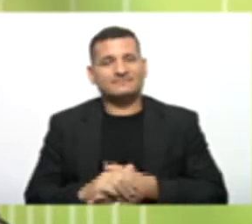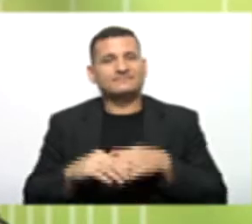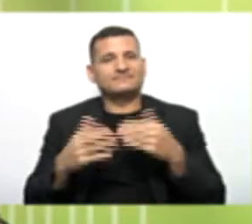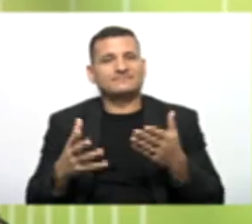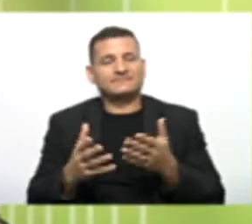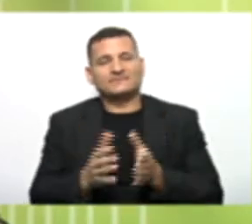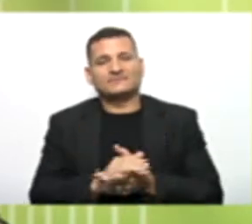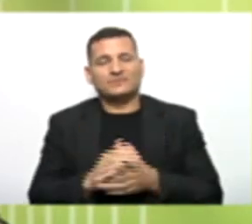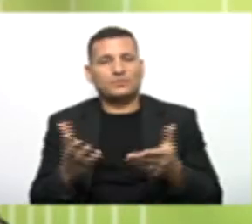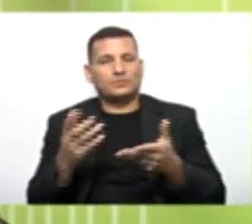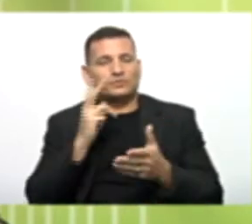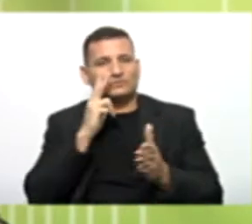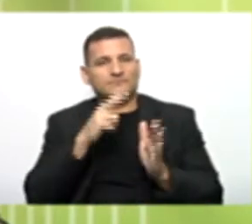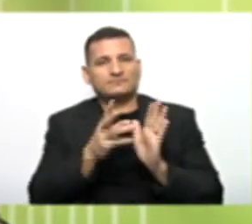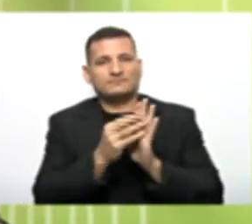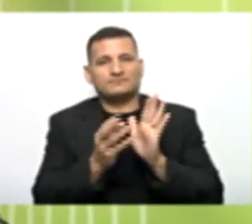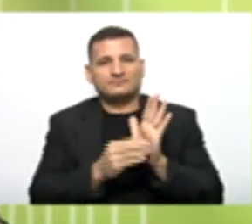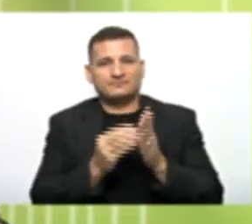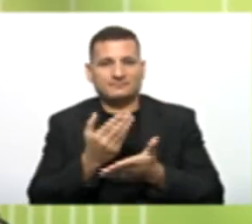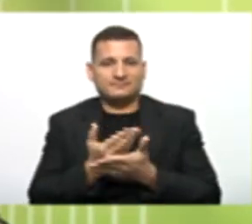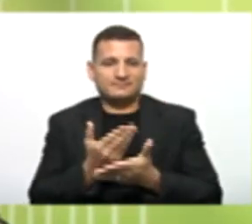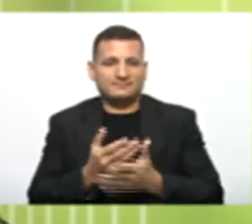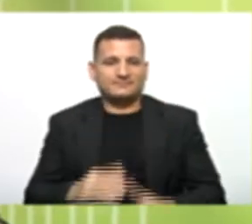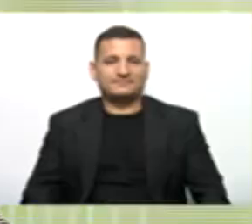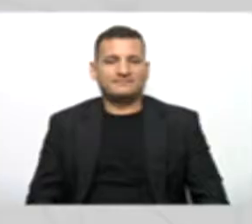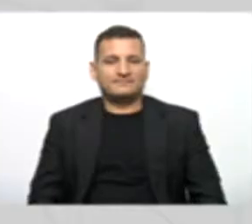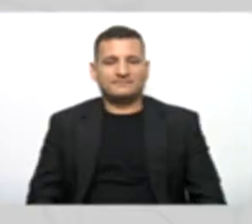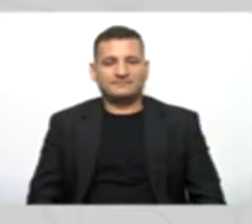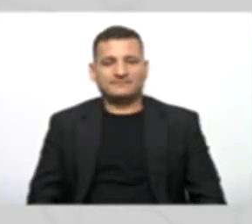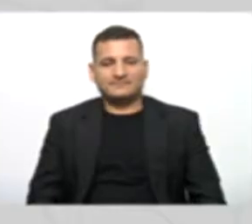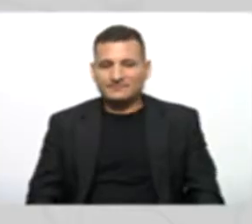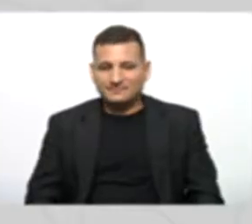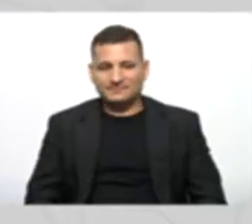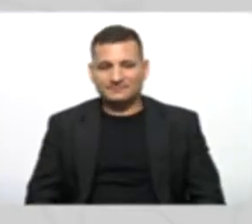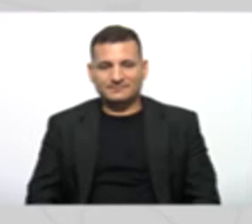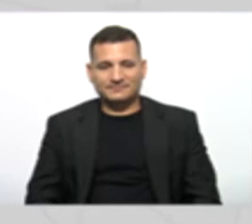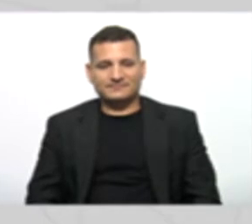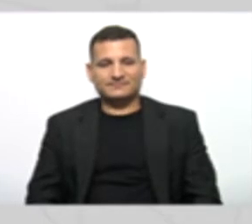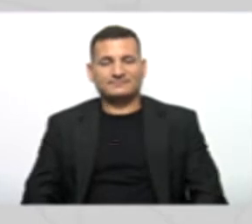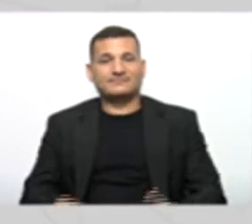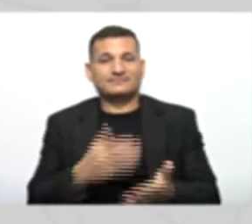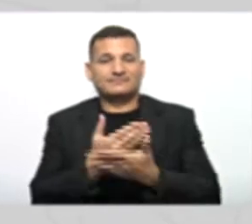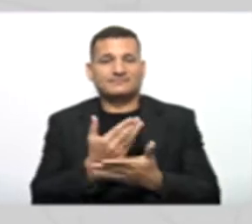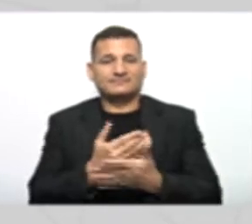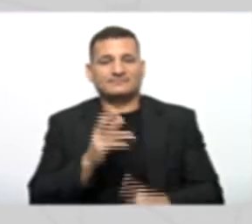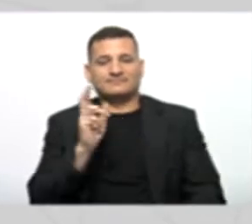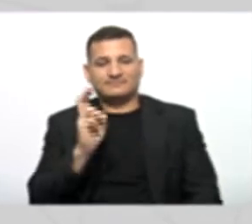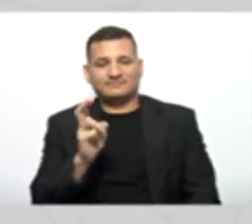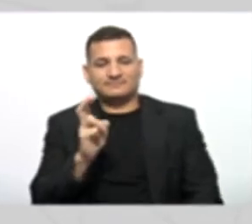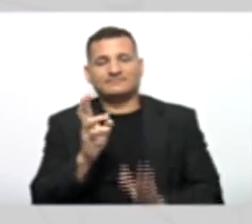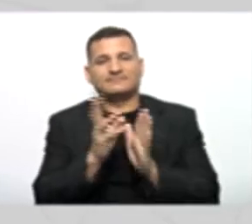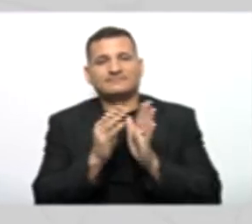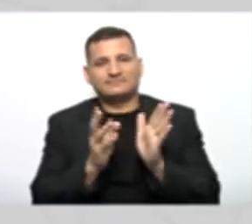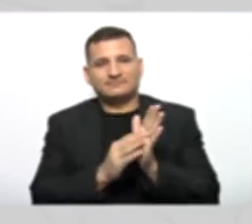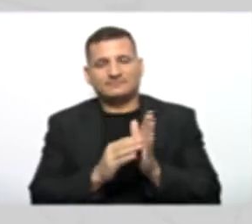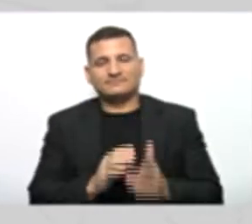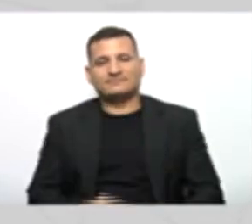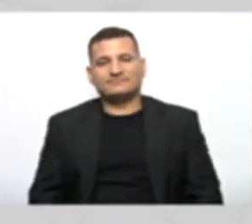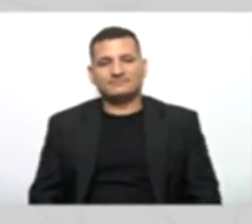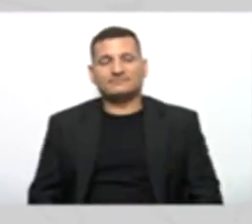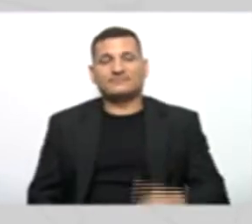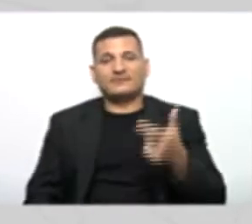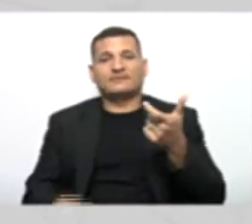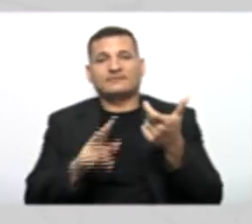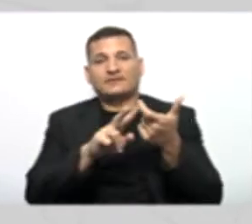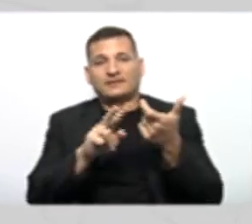qual é o conteúdo da aula de hoje, pessoal. Olha lá. Teleaula 5. Conteúdo. Herança e